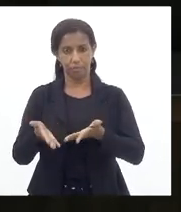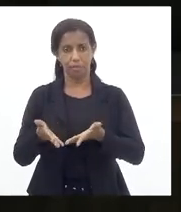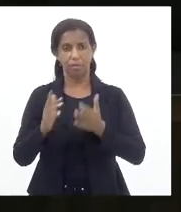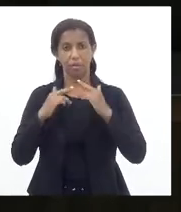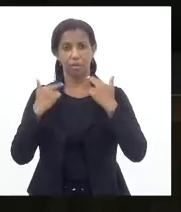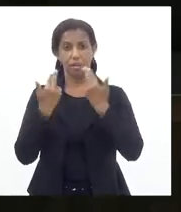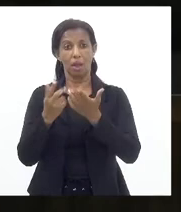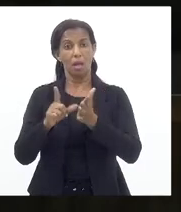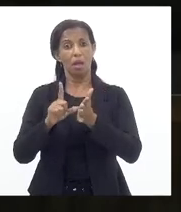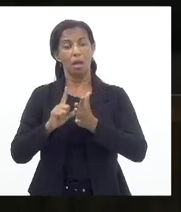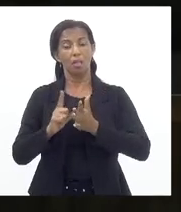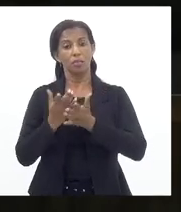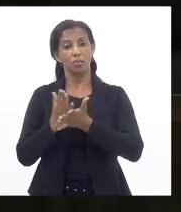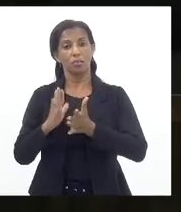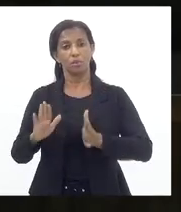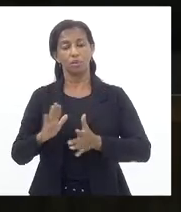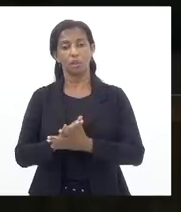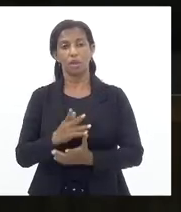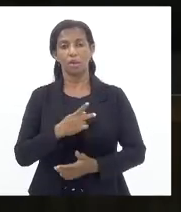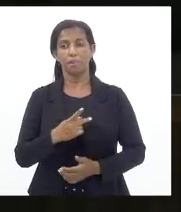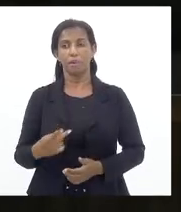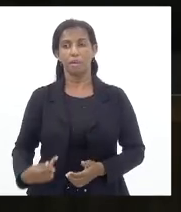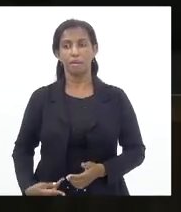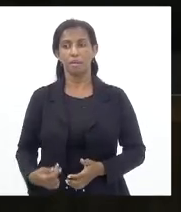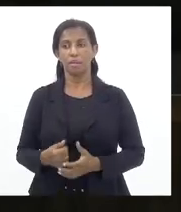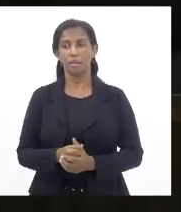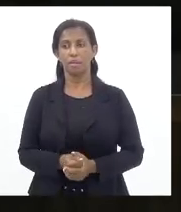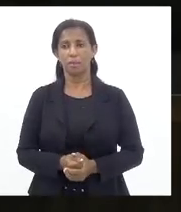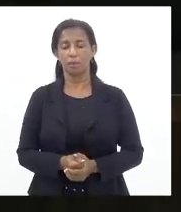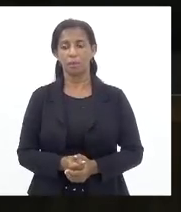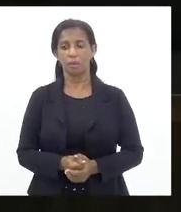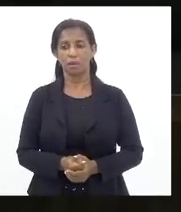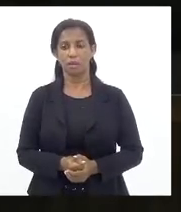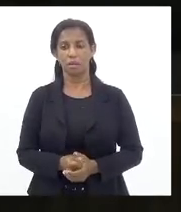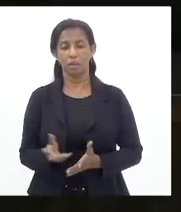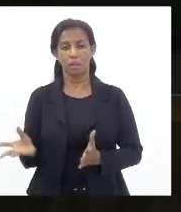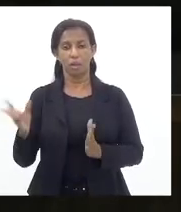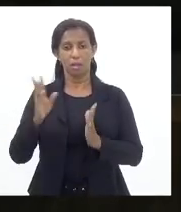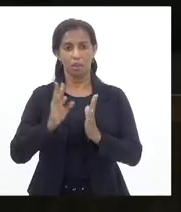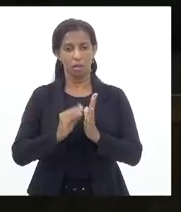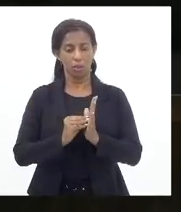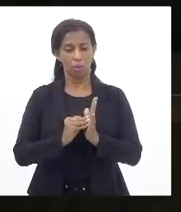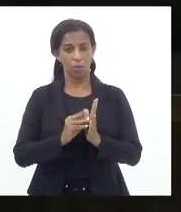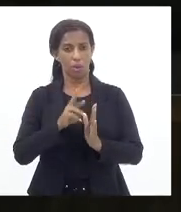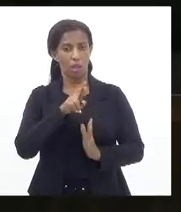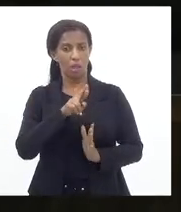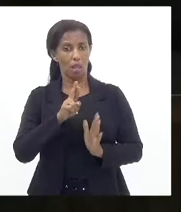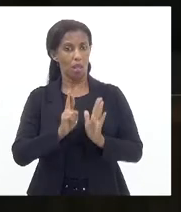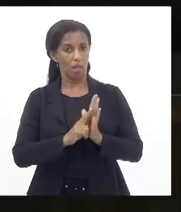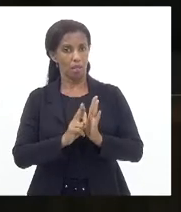sessão, antes de encerrar, a presidência inclui requerimento